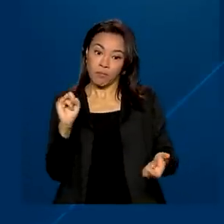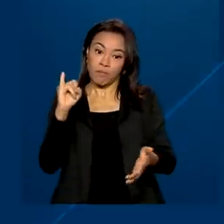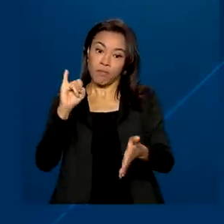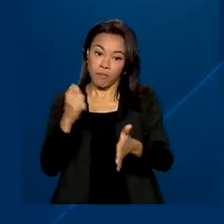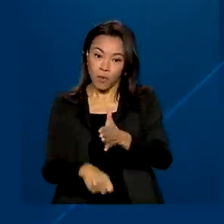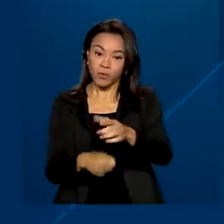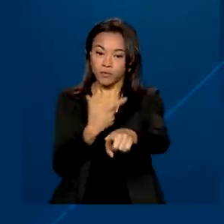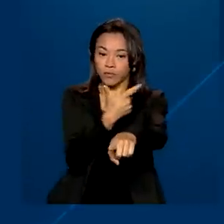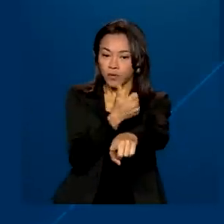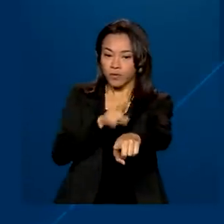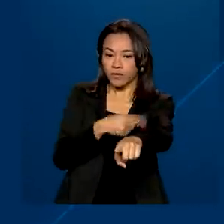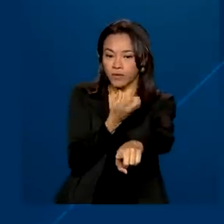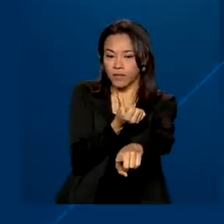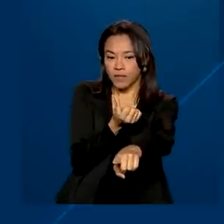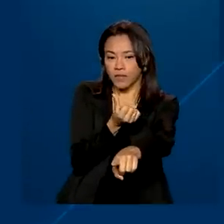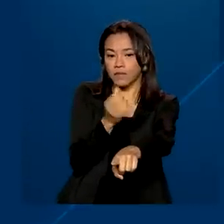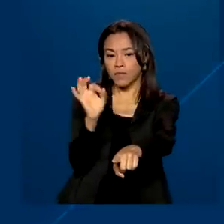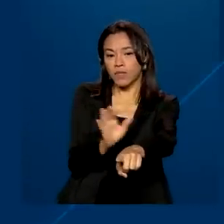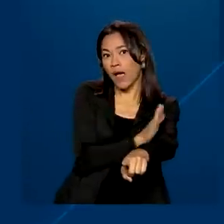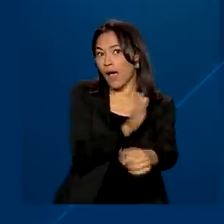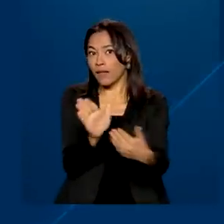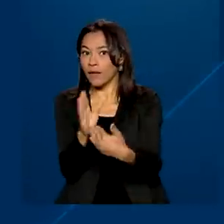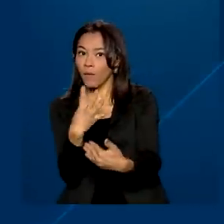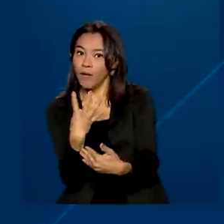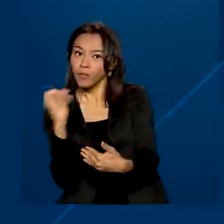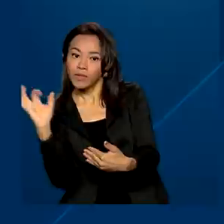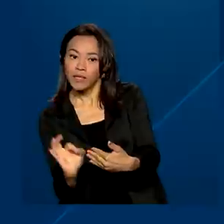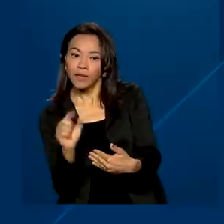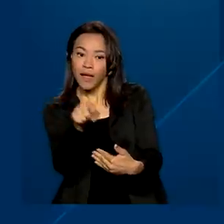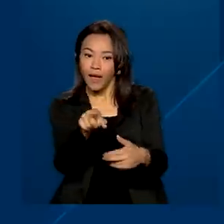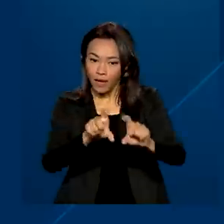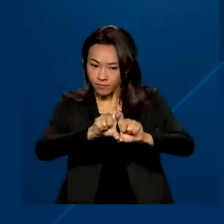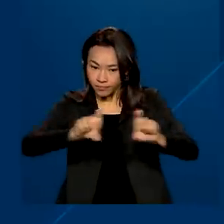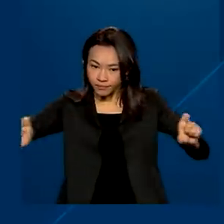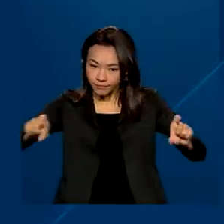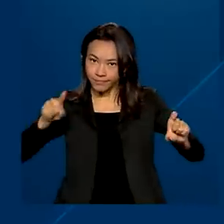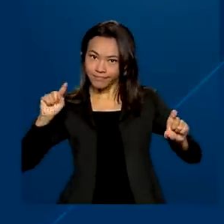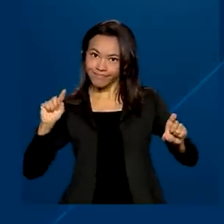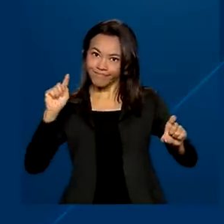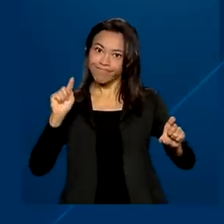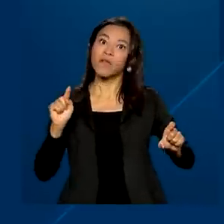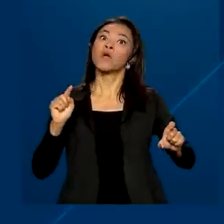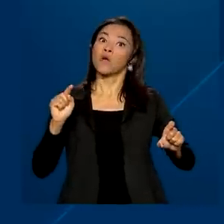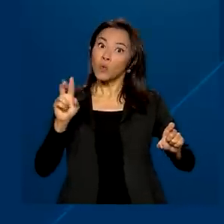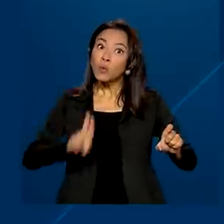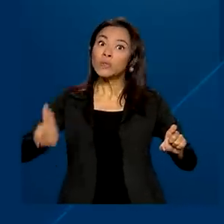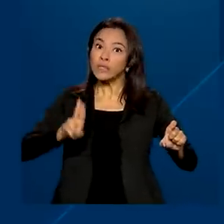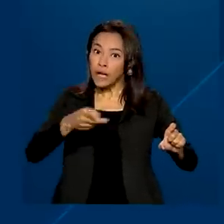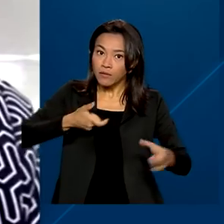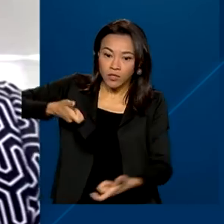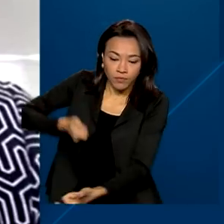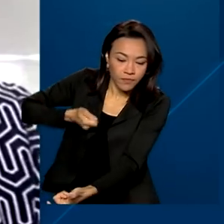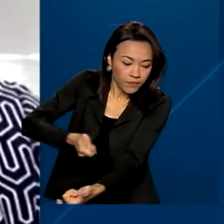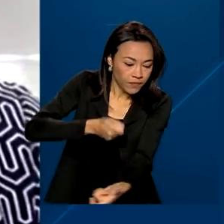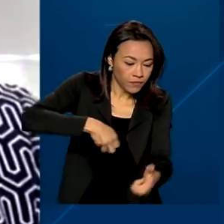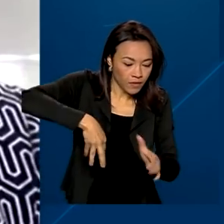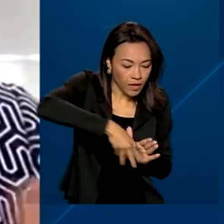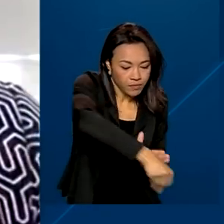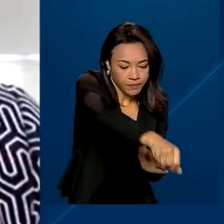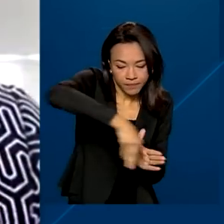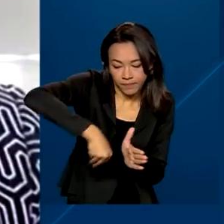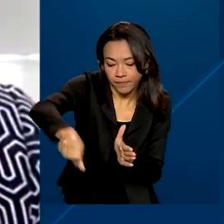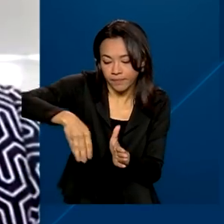de 12,6% para 4%, foi o mancozebe, um fungicida muito utilizado nas plantações. Essa nossa